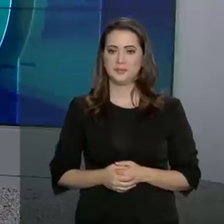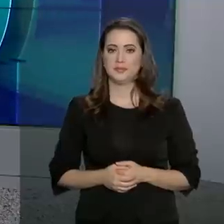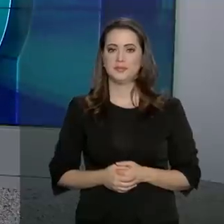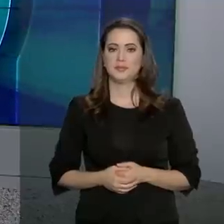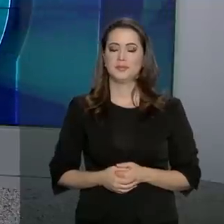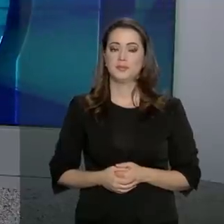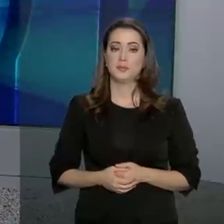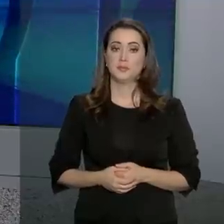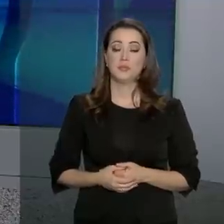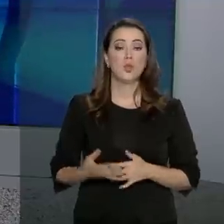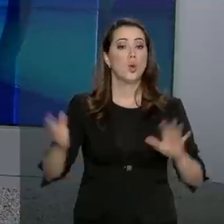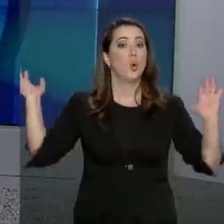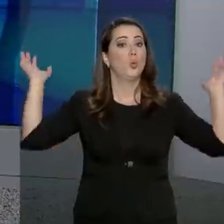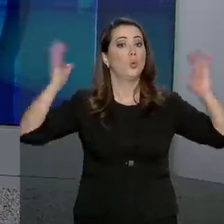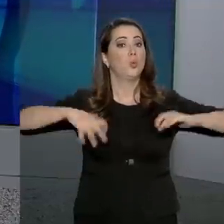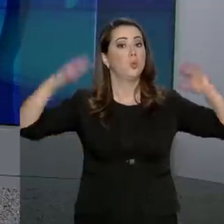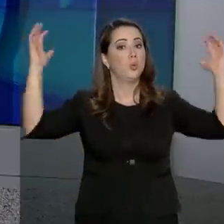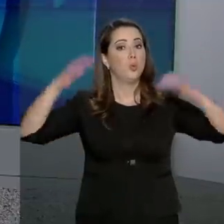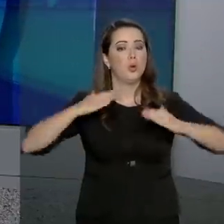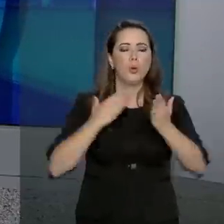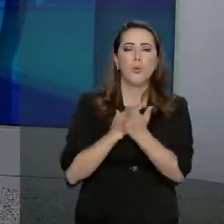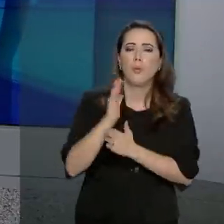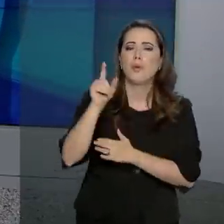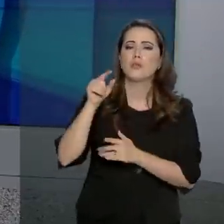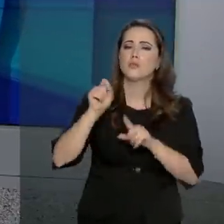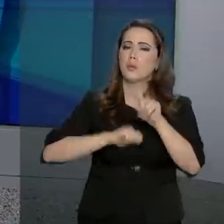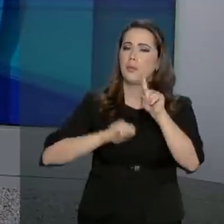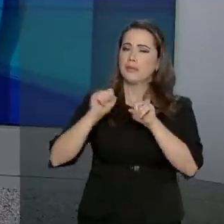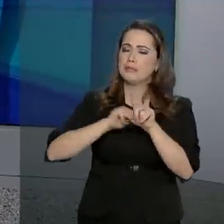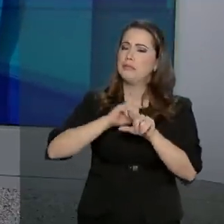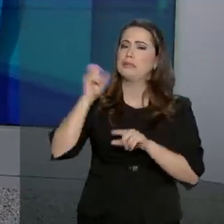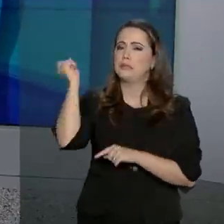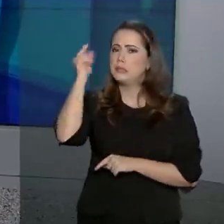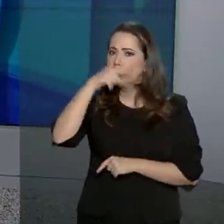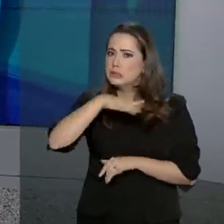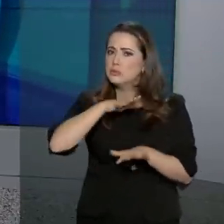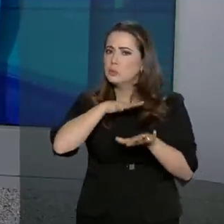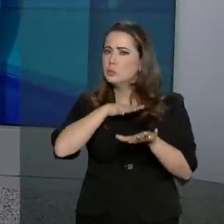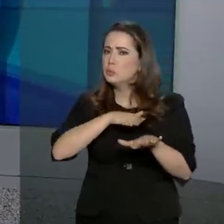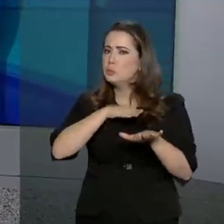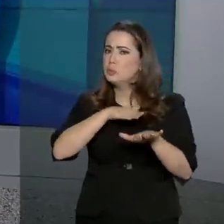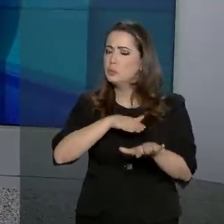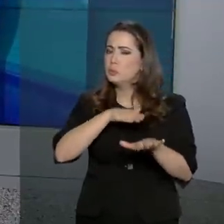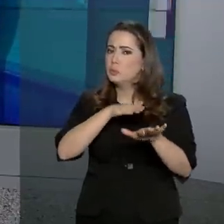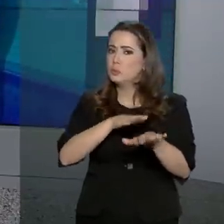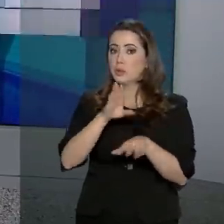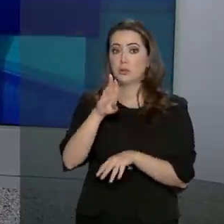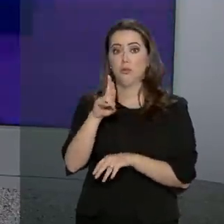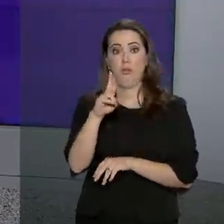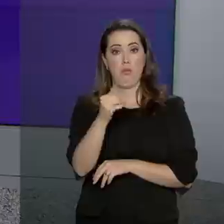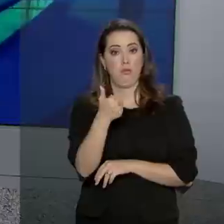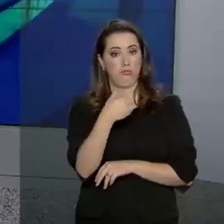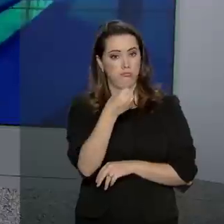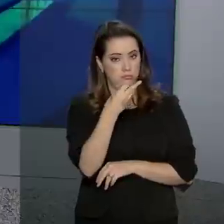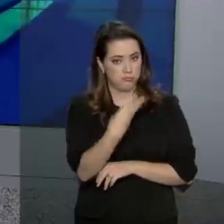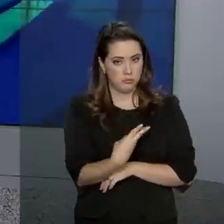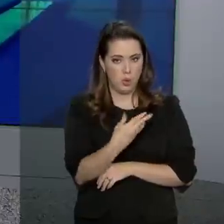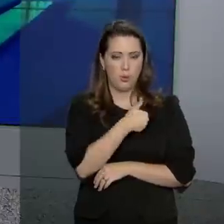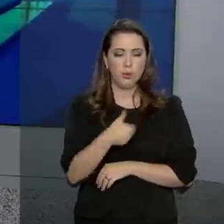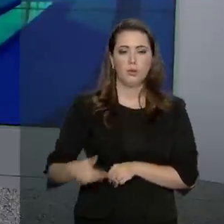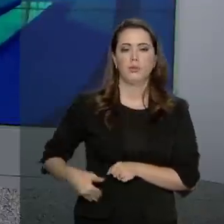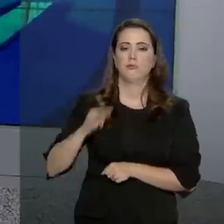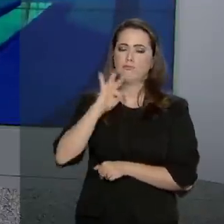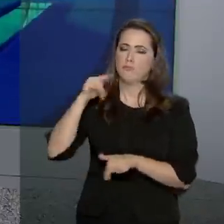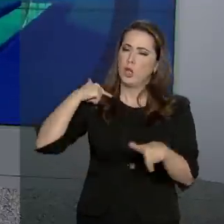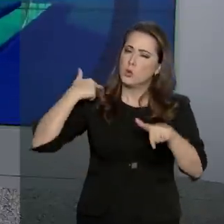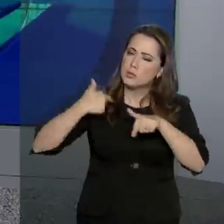O excesso de chuvas no começo deste mês tornou difícil o tráfego na BR-163. O governo federal vem